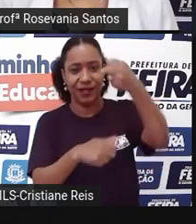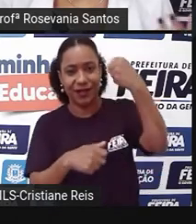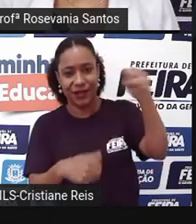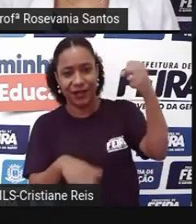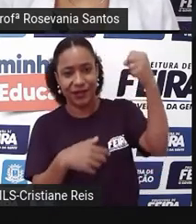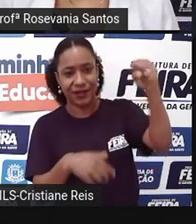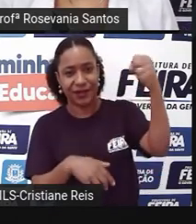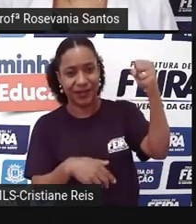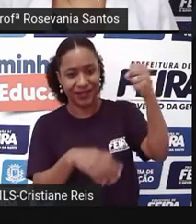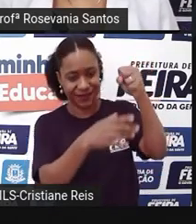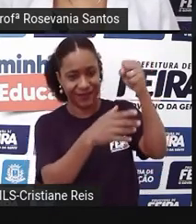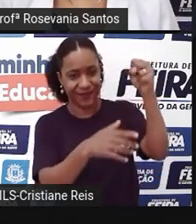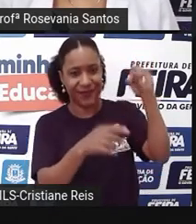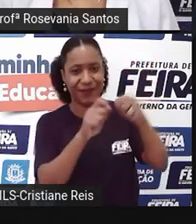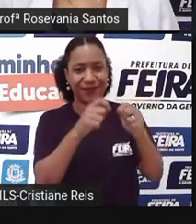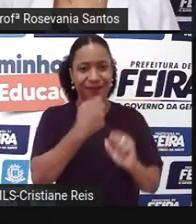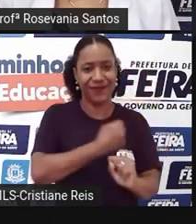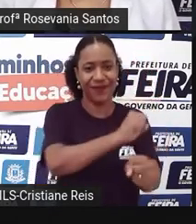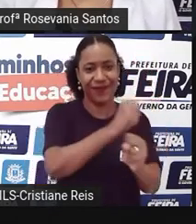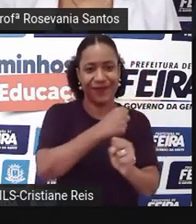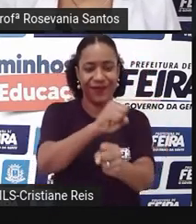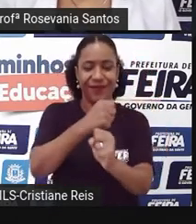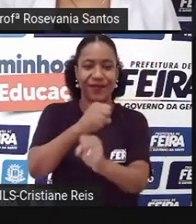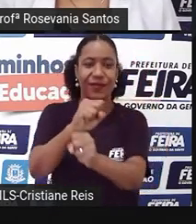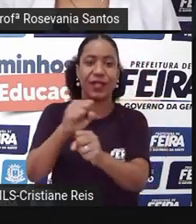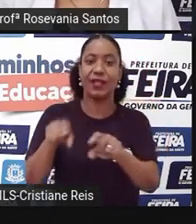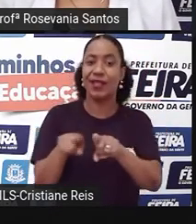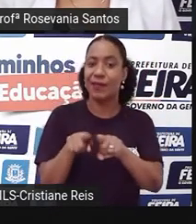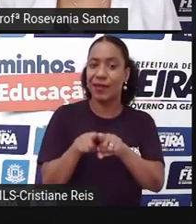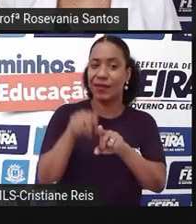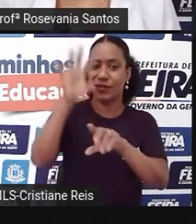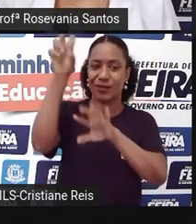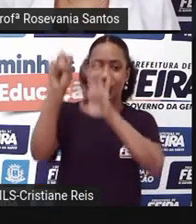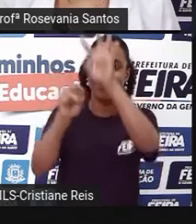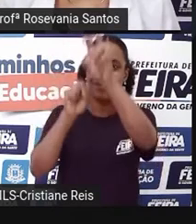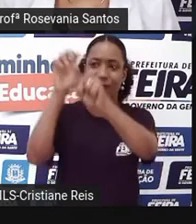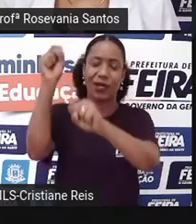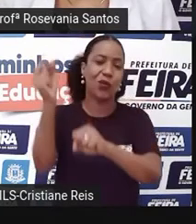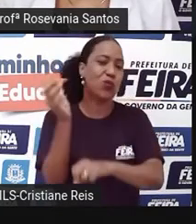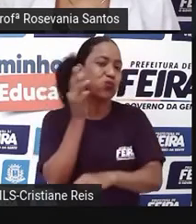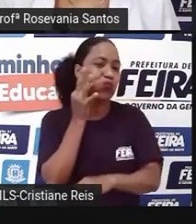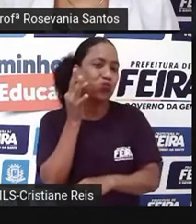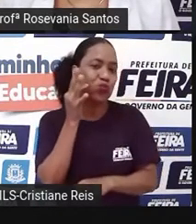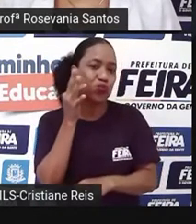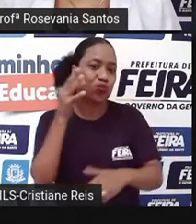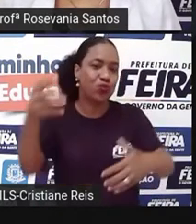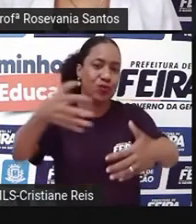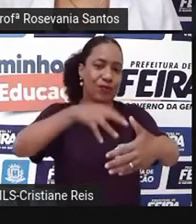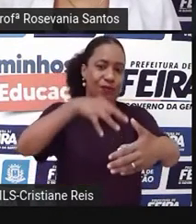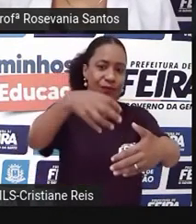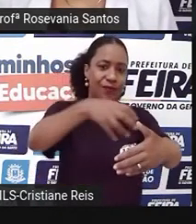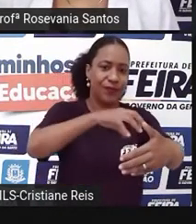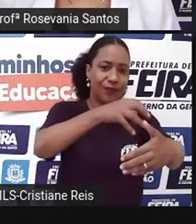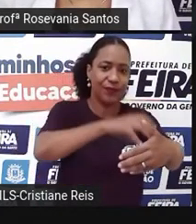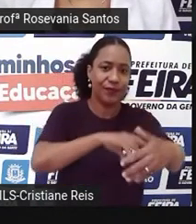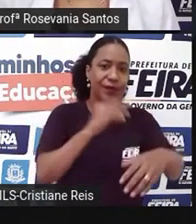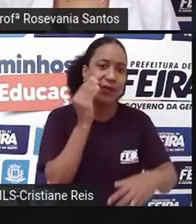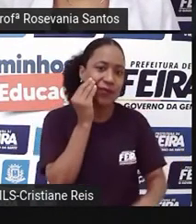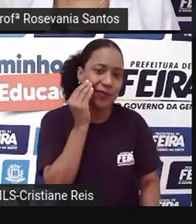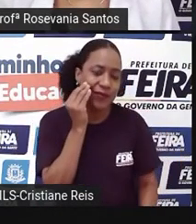peconheiros, que é o do açaí, entre outros. Aqui eu coloquei para vocês, né, nessa,